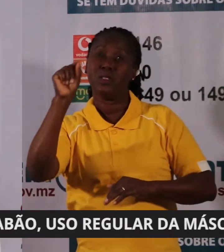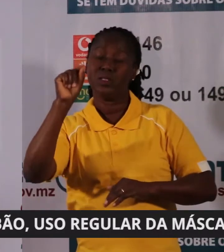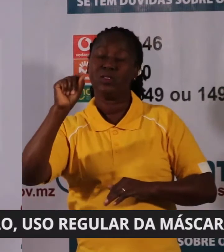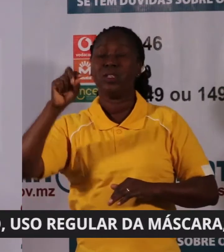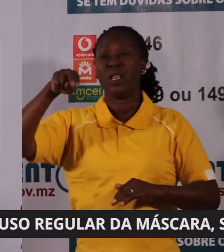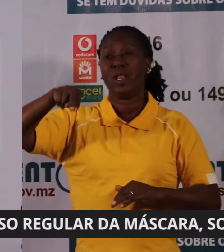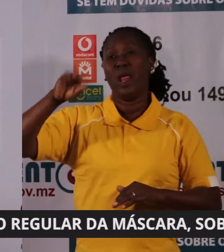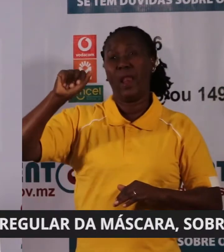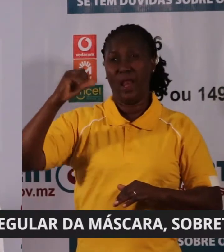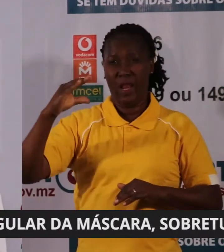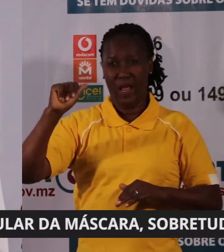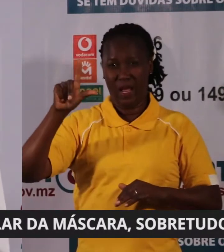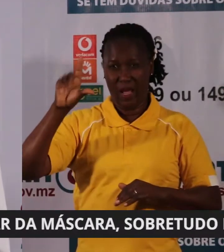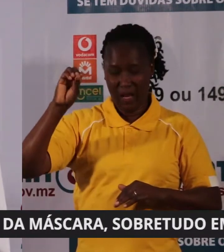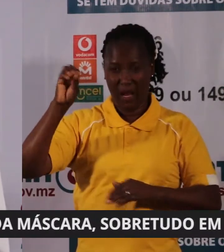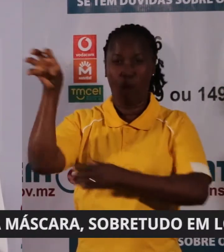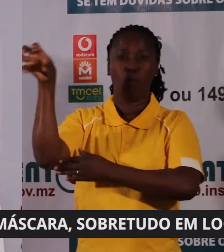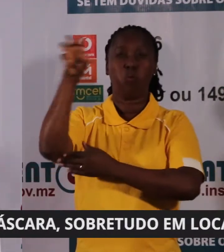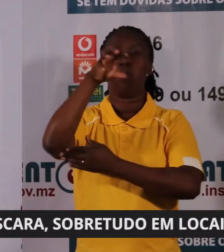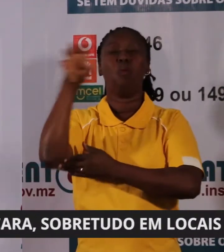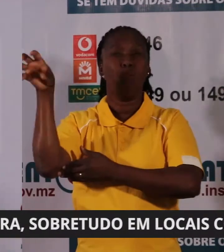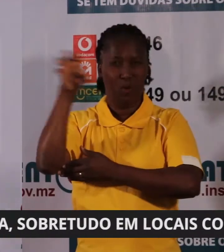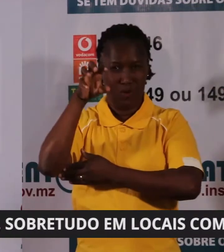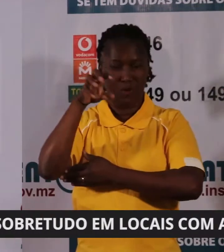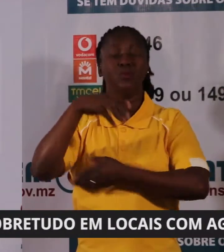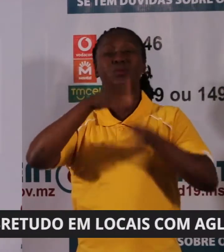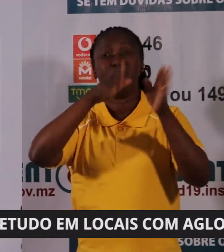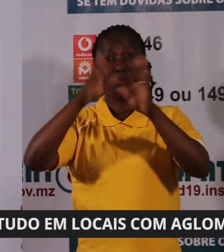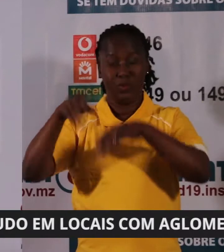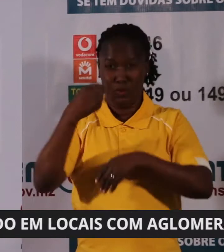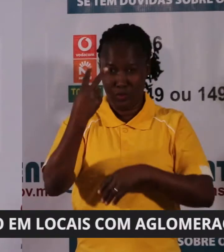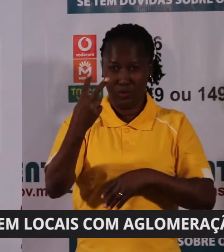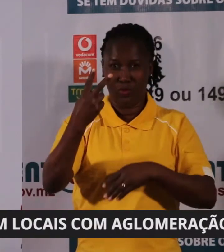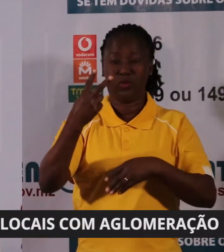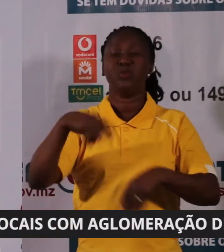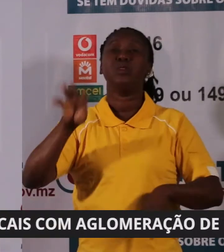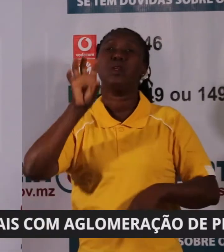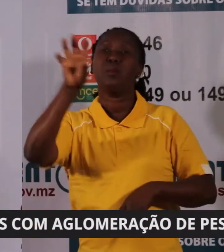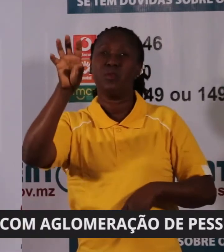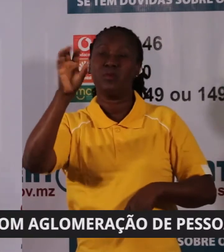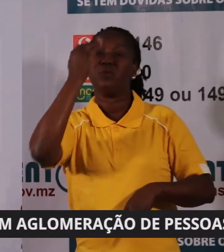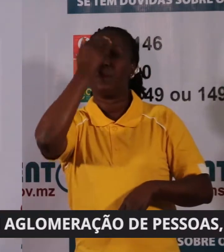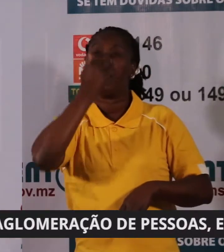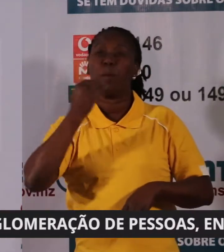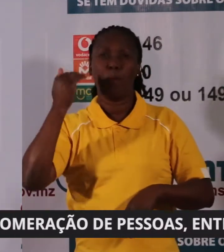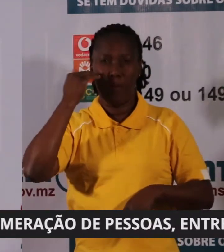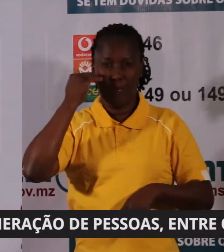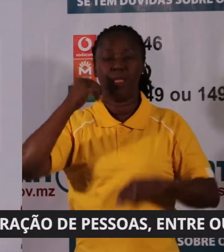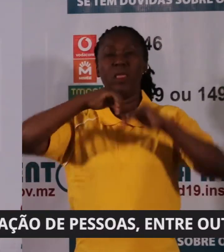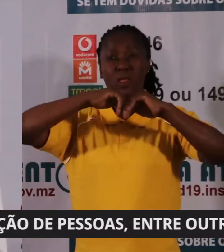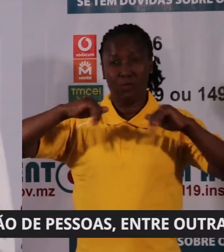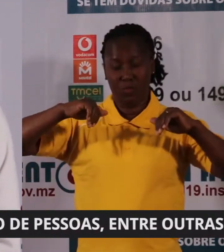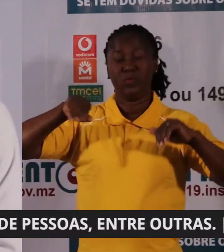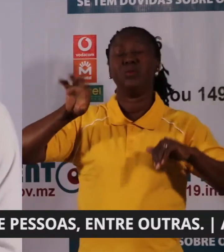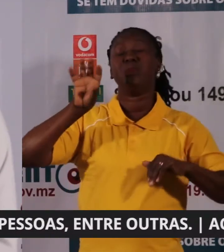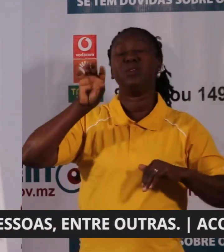Dois casos são reportados na província de Manica, particularmente